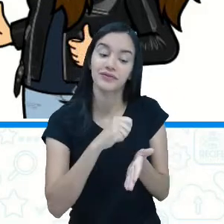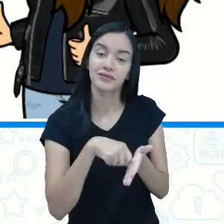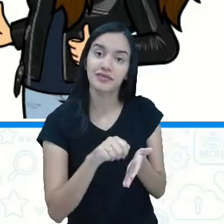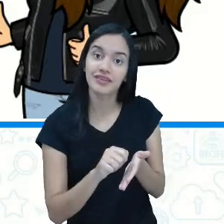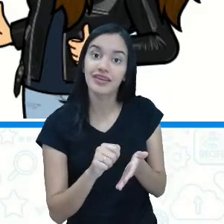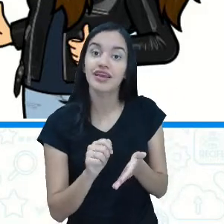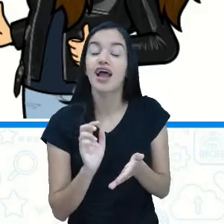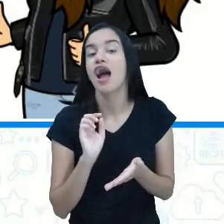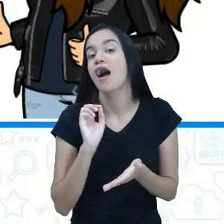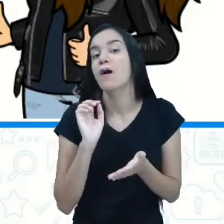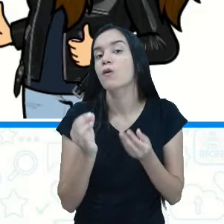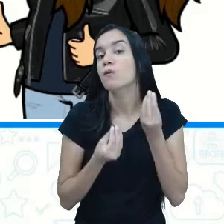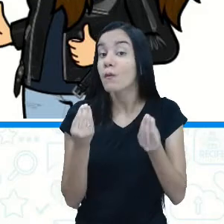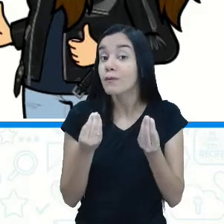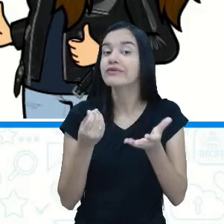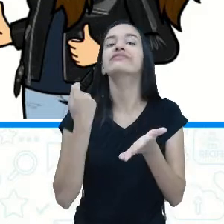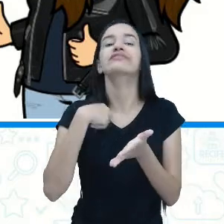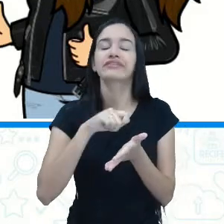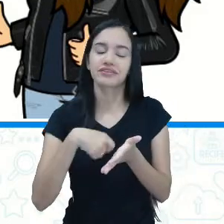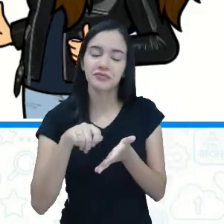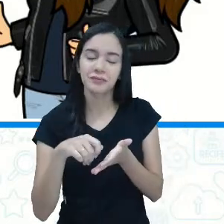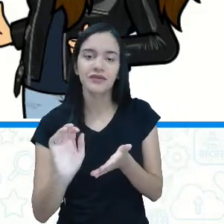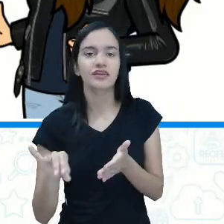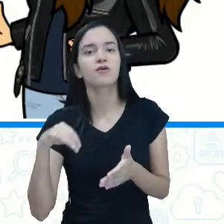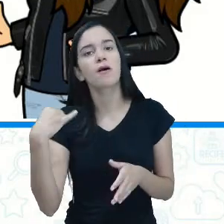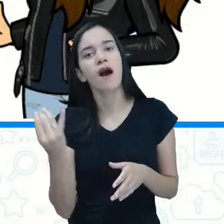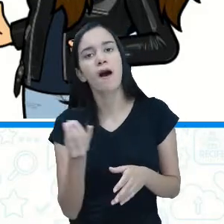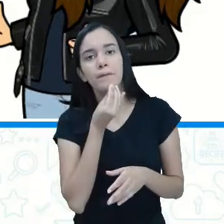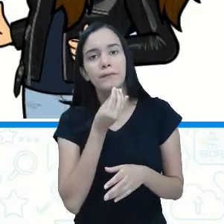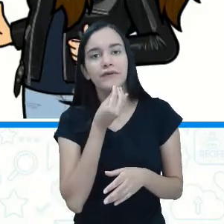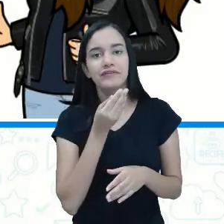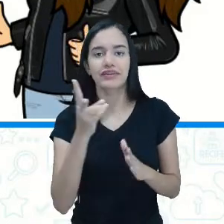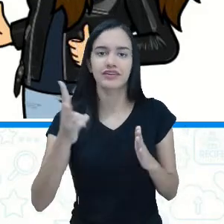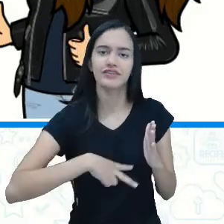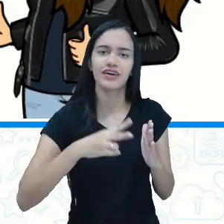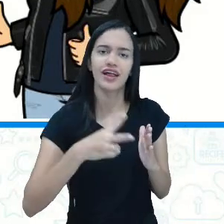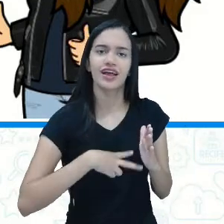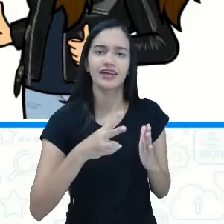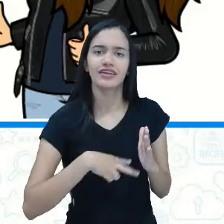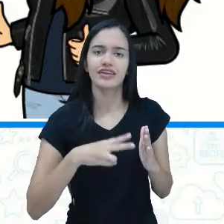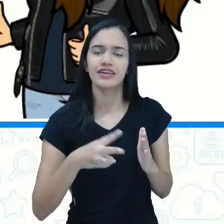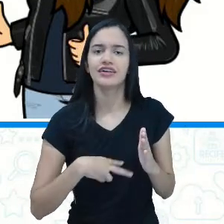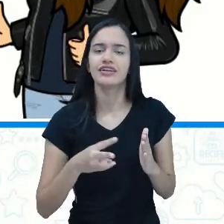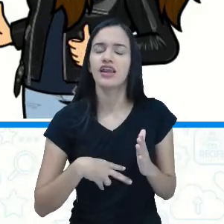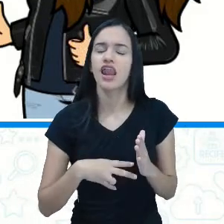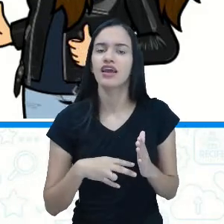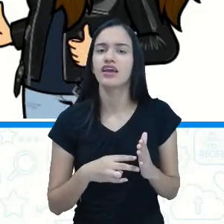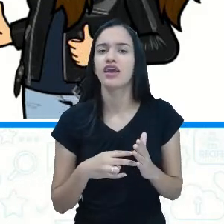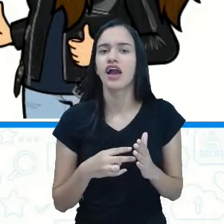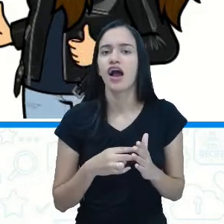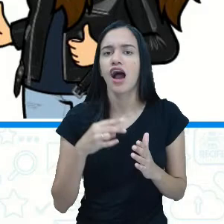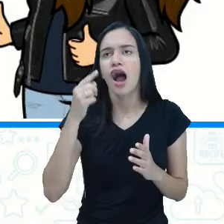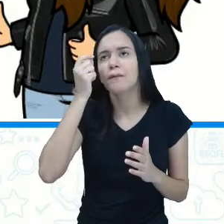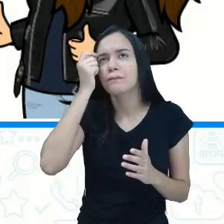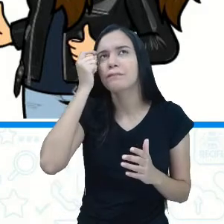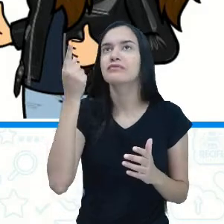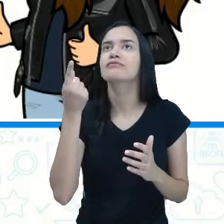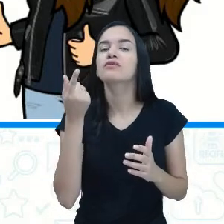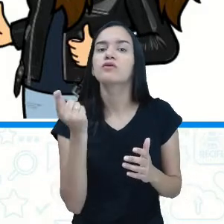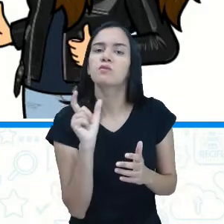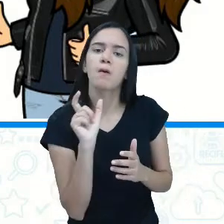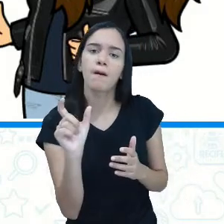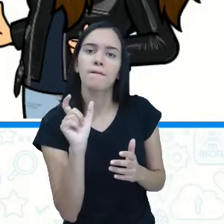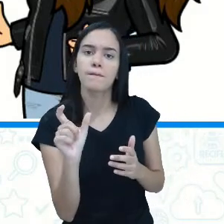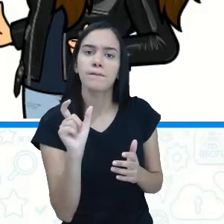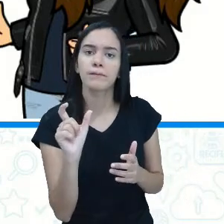escrevendo. Então, aproveita que a gente vai ler e pega aí uma palavra e escreve no caderno. Para ficar bem